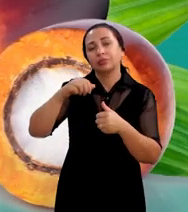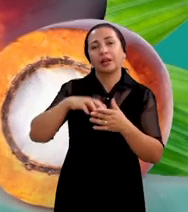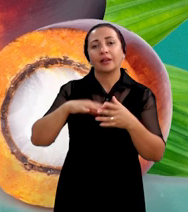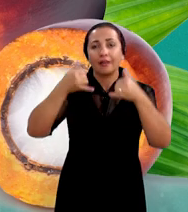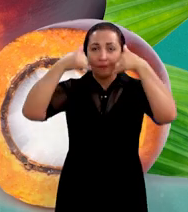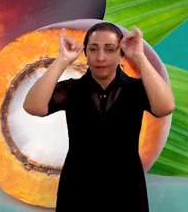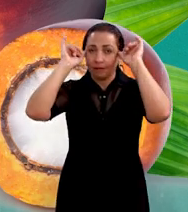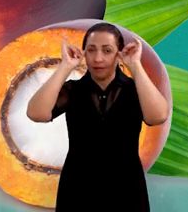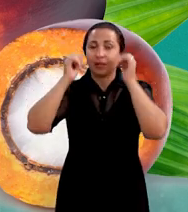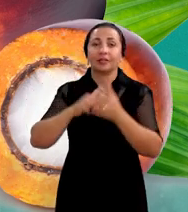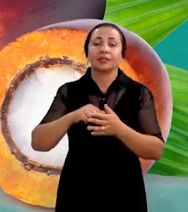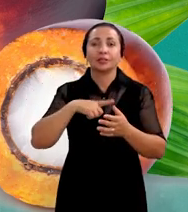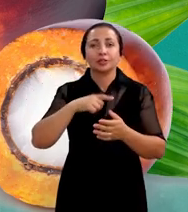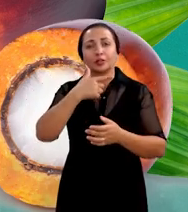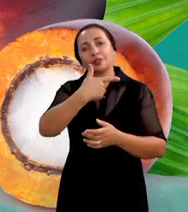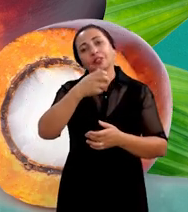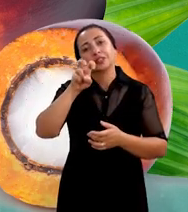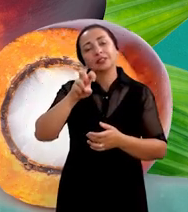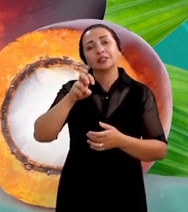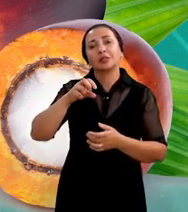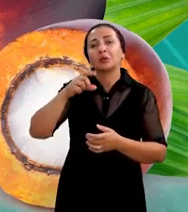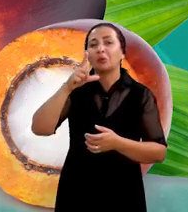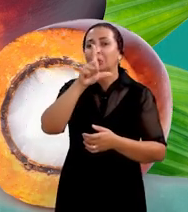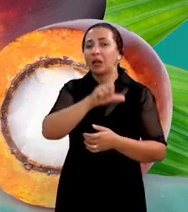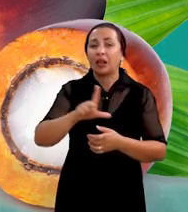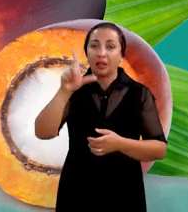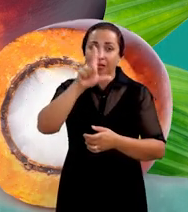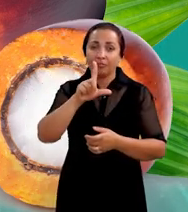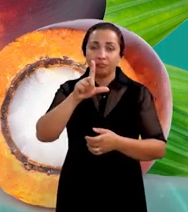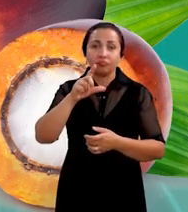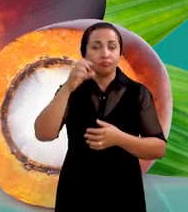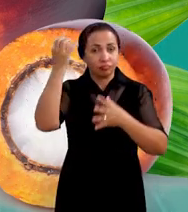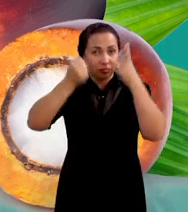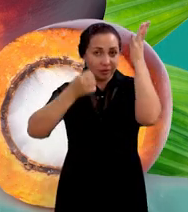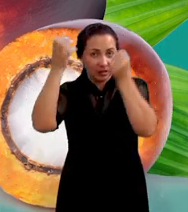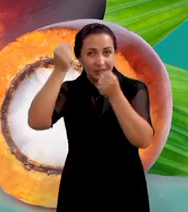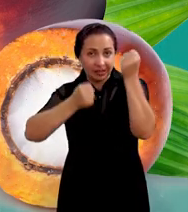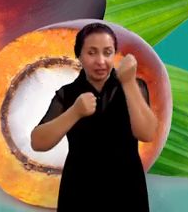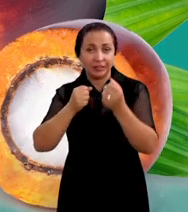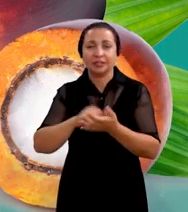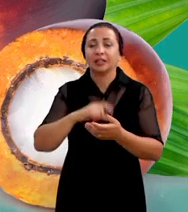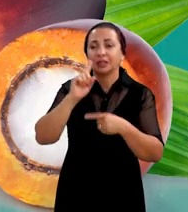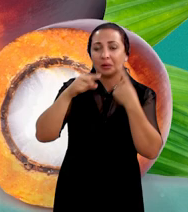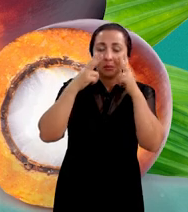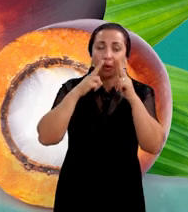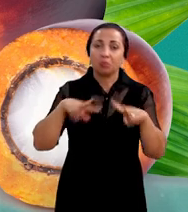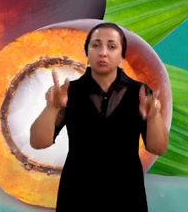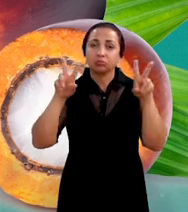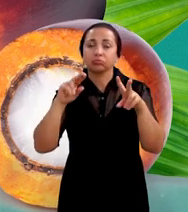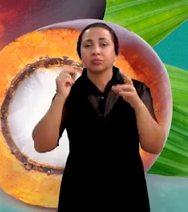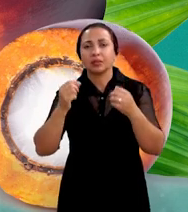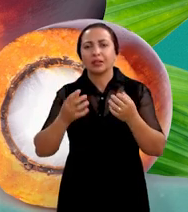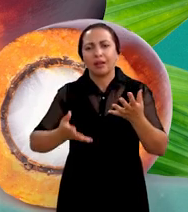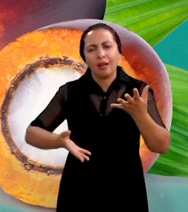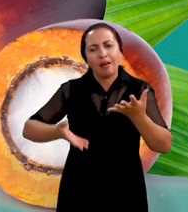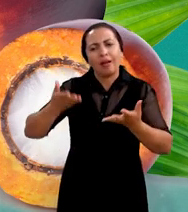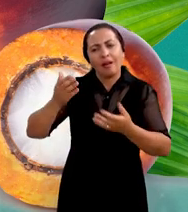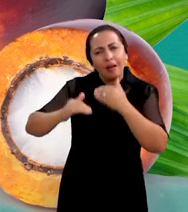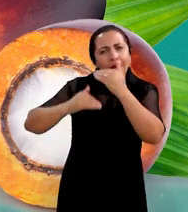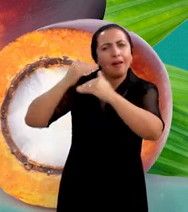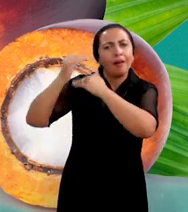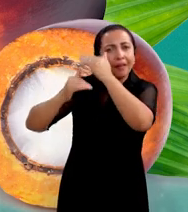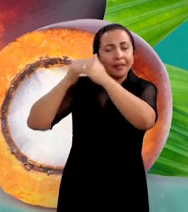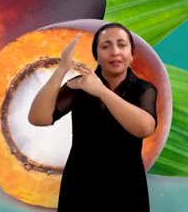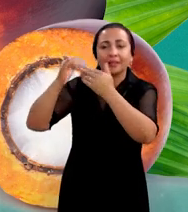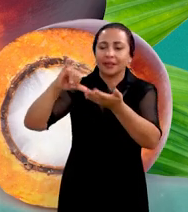vacas de 25 quilos de leite a produção média de 25 quilos então a gente observou que a partir do crescente